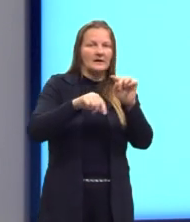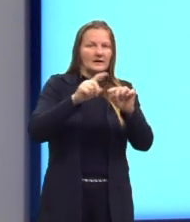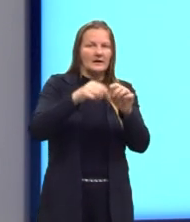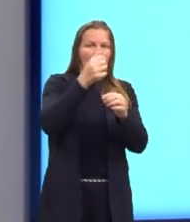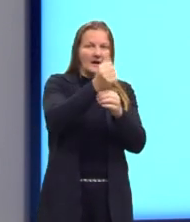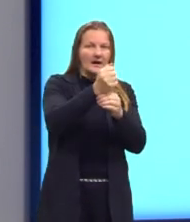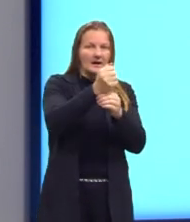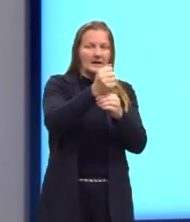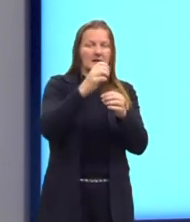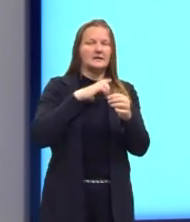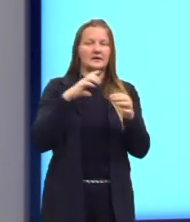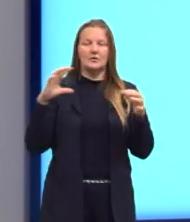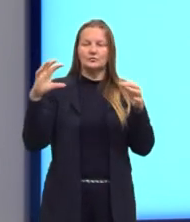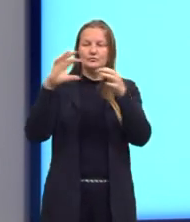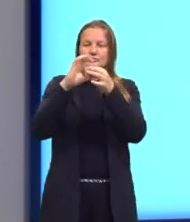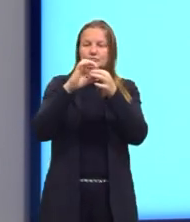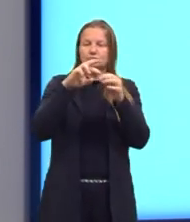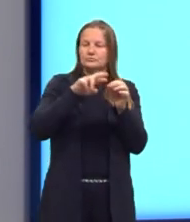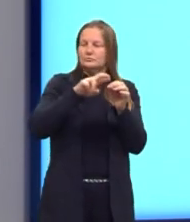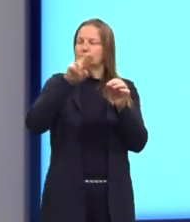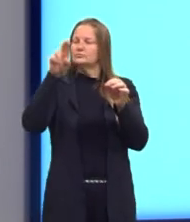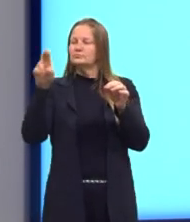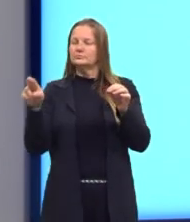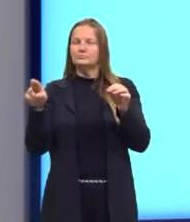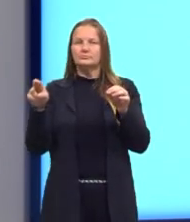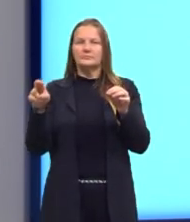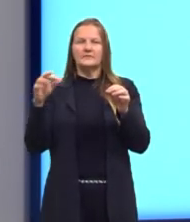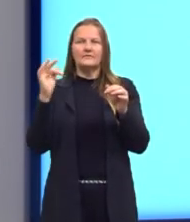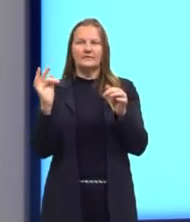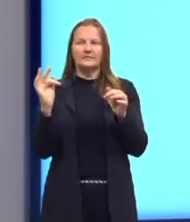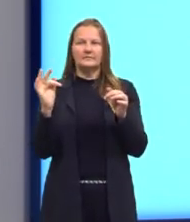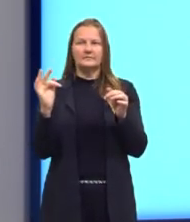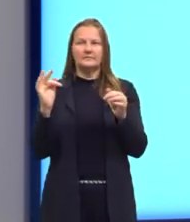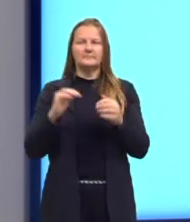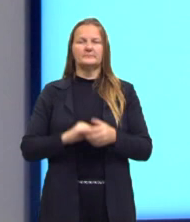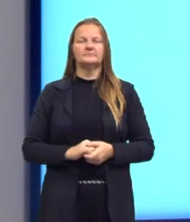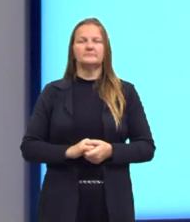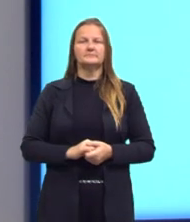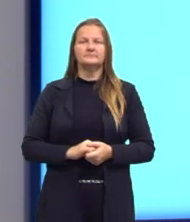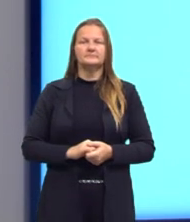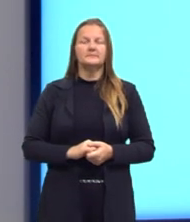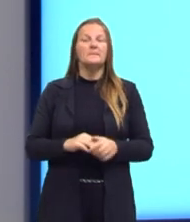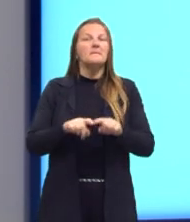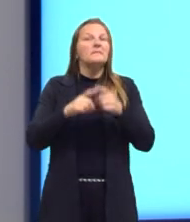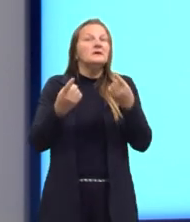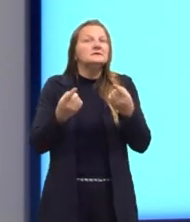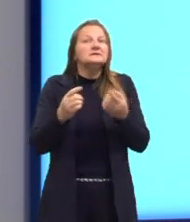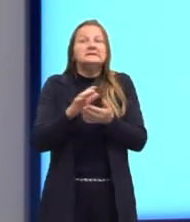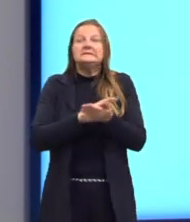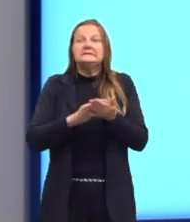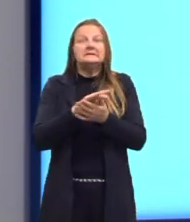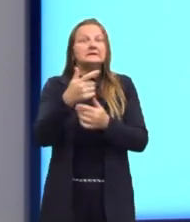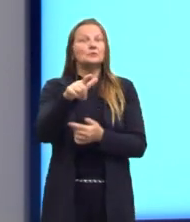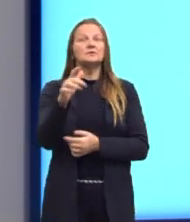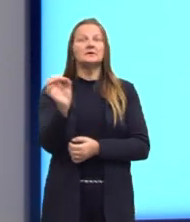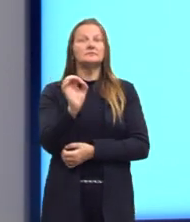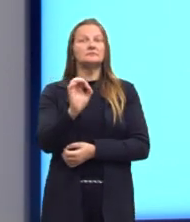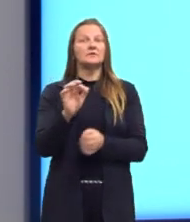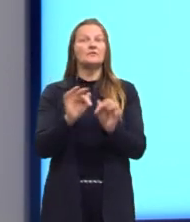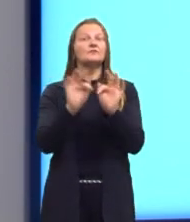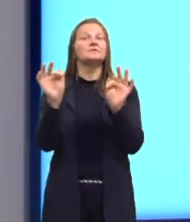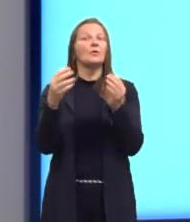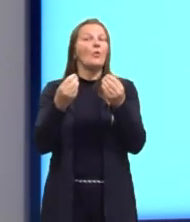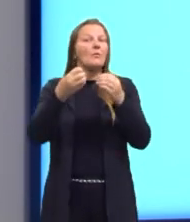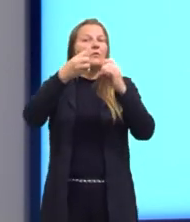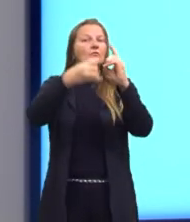uma única representação ali, dessa função no conjunto B. Mas quando não é função? Como é a gente